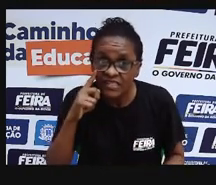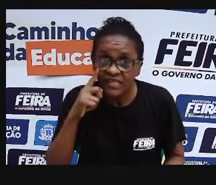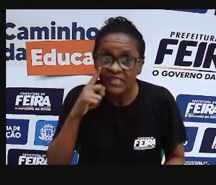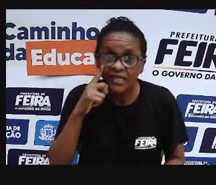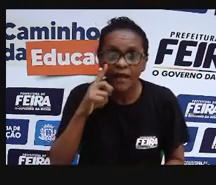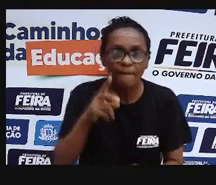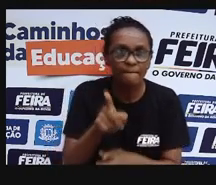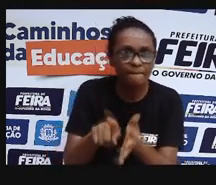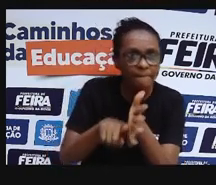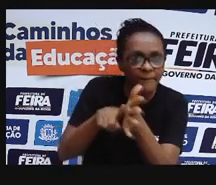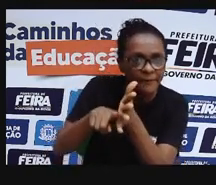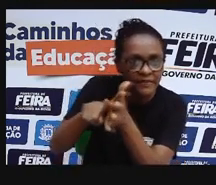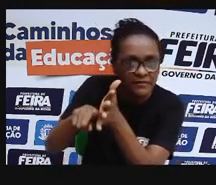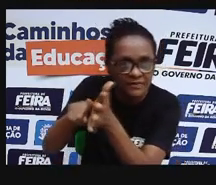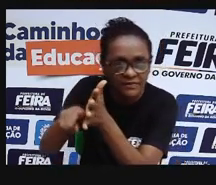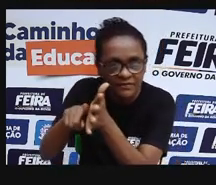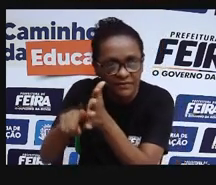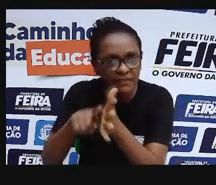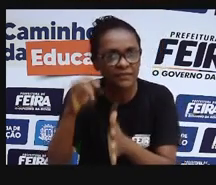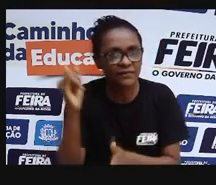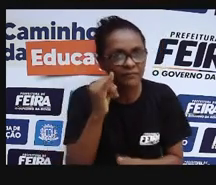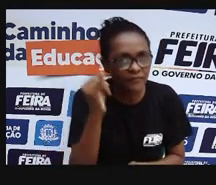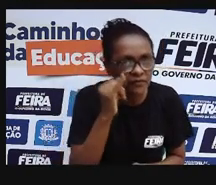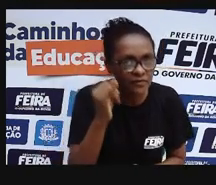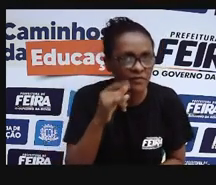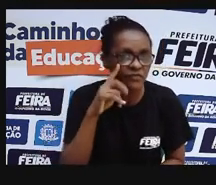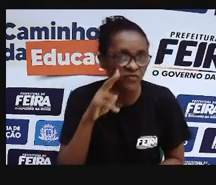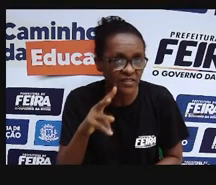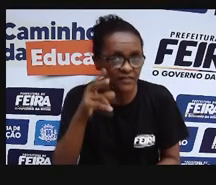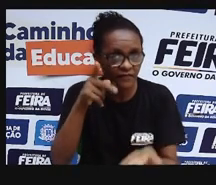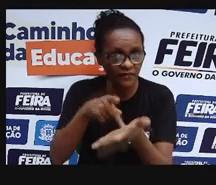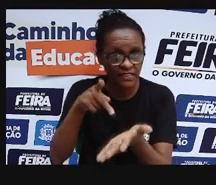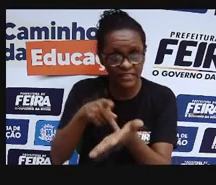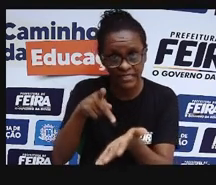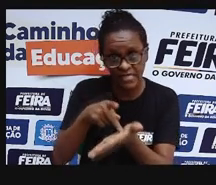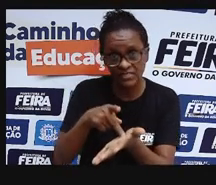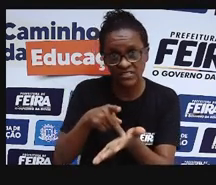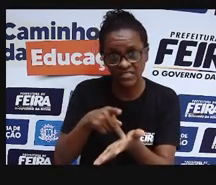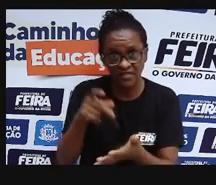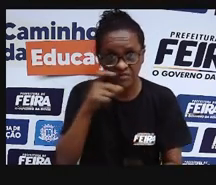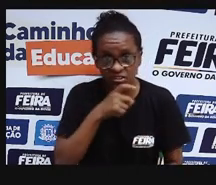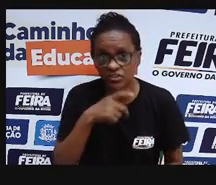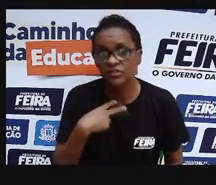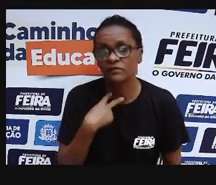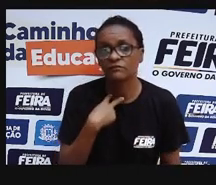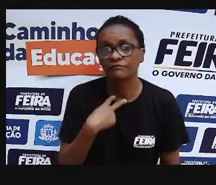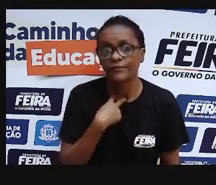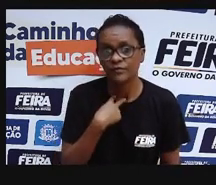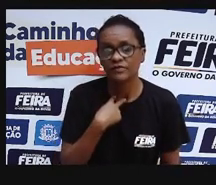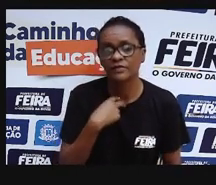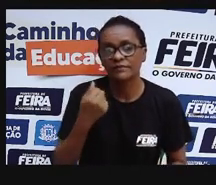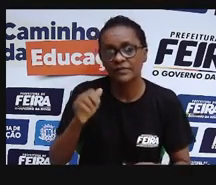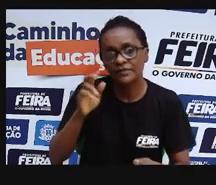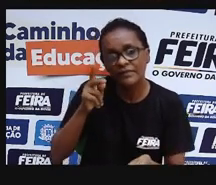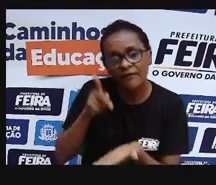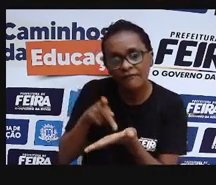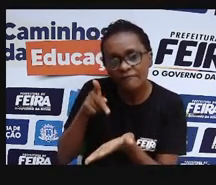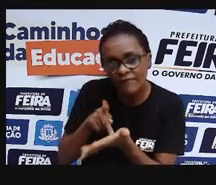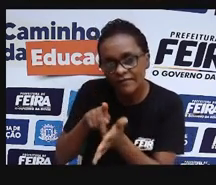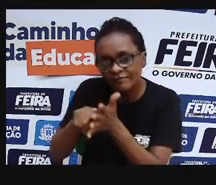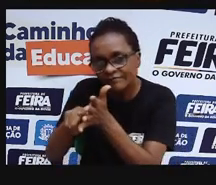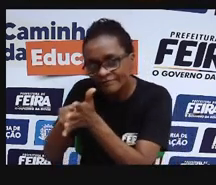Organização Pan-Americana de Saúde, a OMS, o Centro de Controle e Prevenção de Doenças, alguns